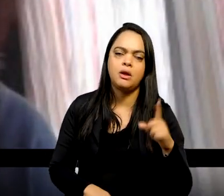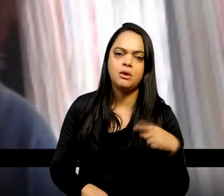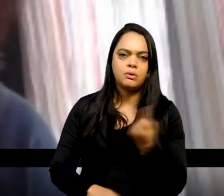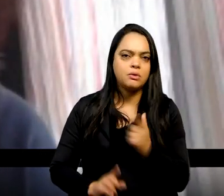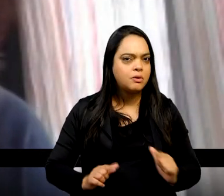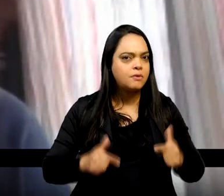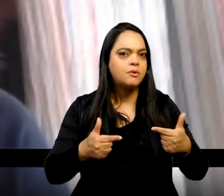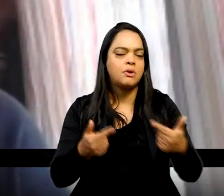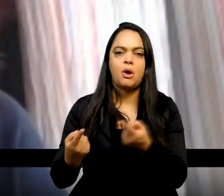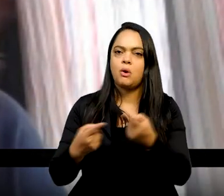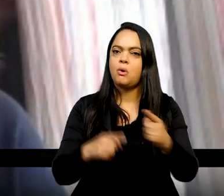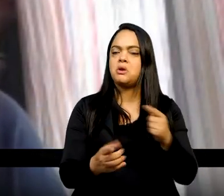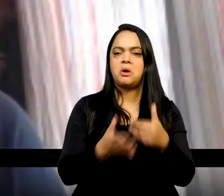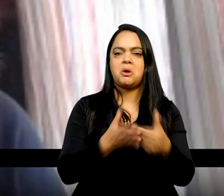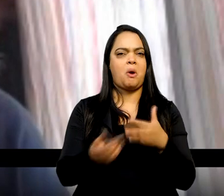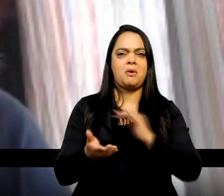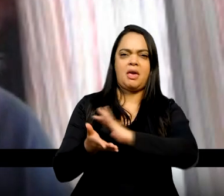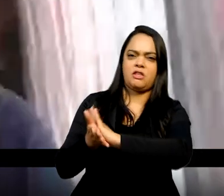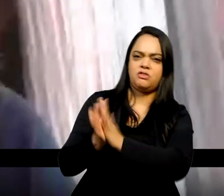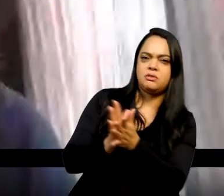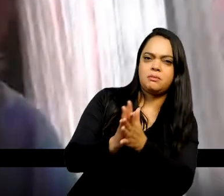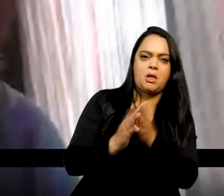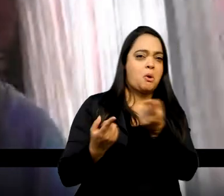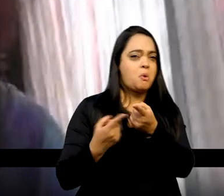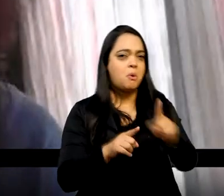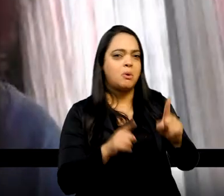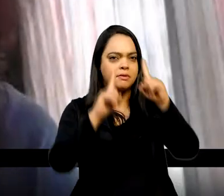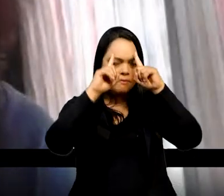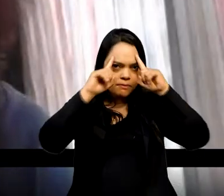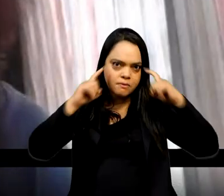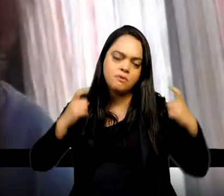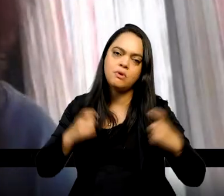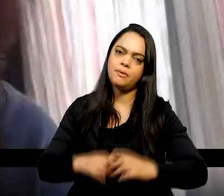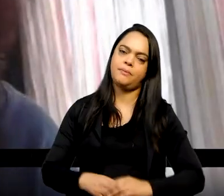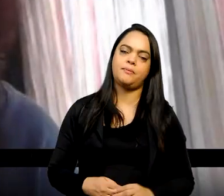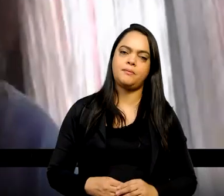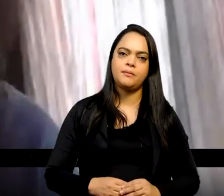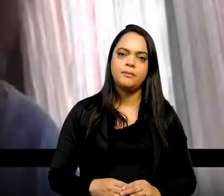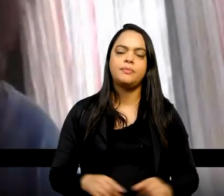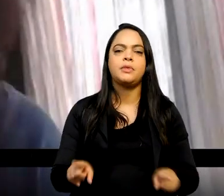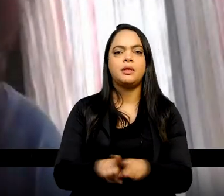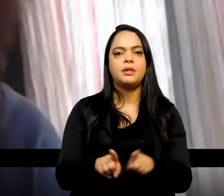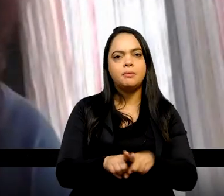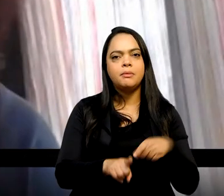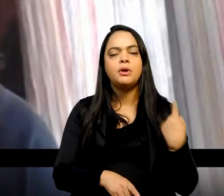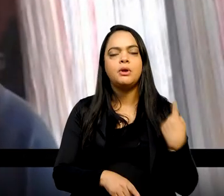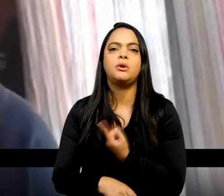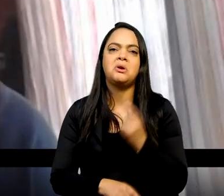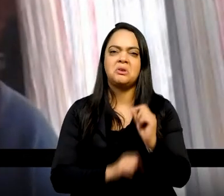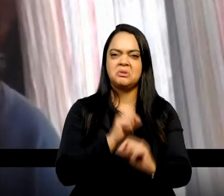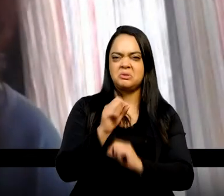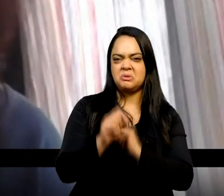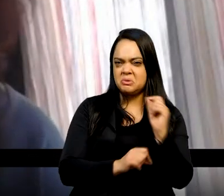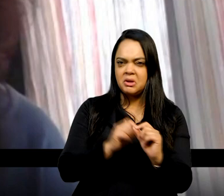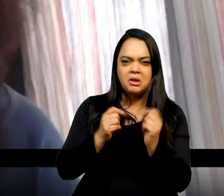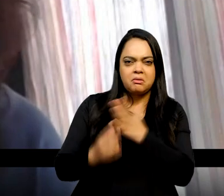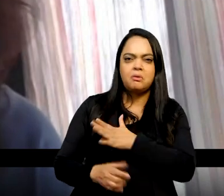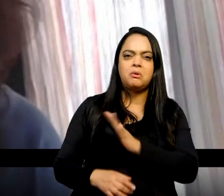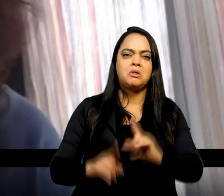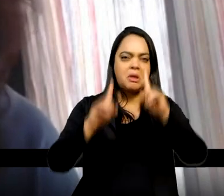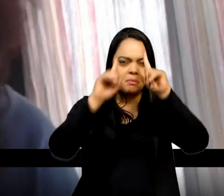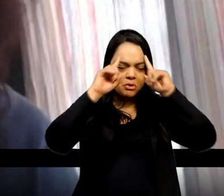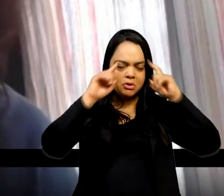e qualquer tipo de discriminação e violência, notadamente aquelas que são motivadas por gênero, raça, etnia,